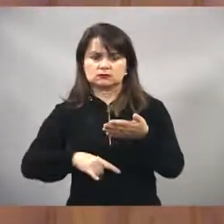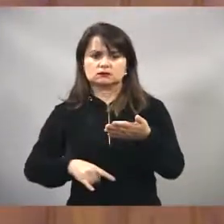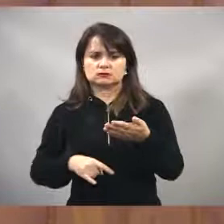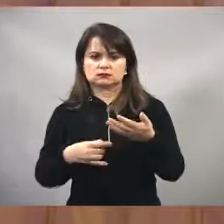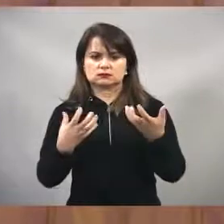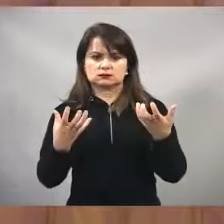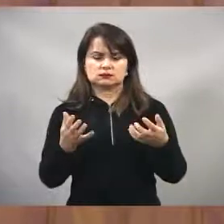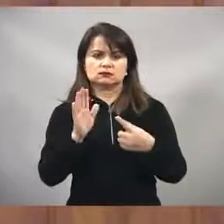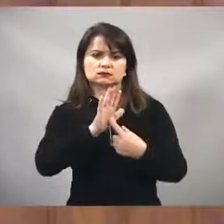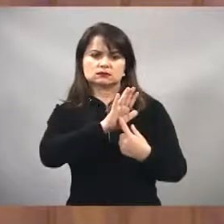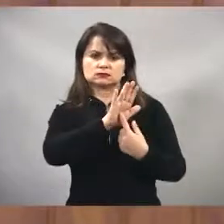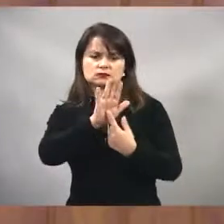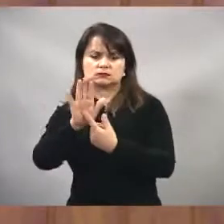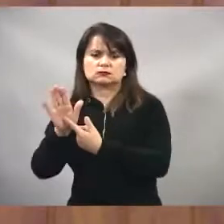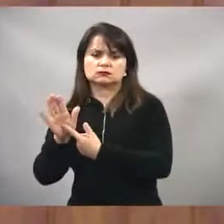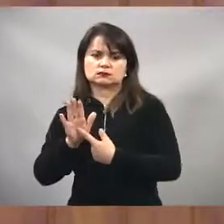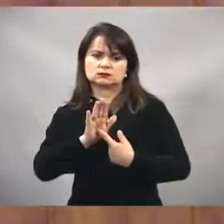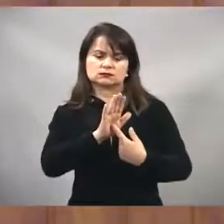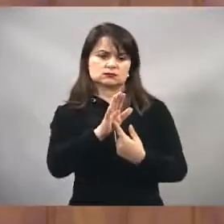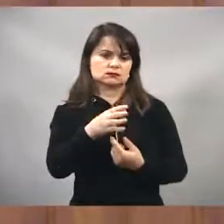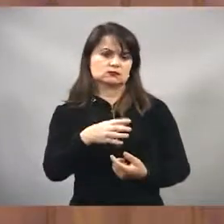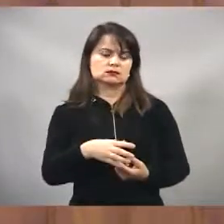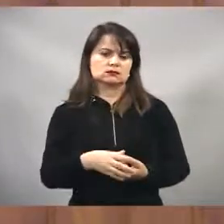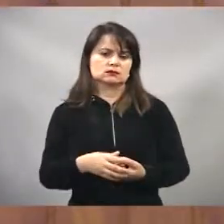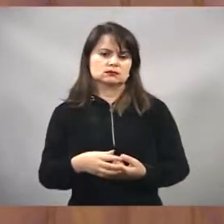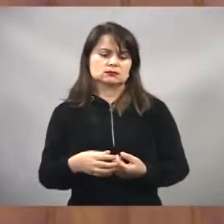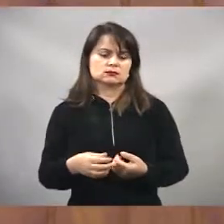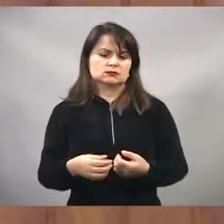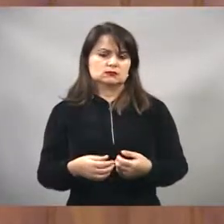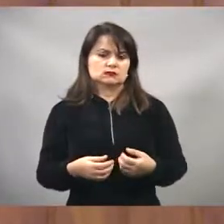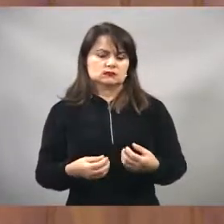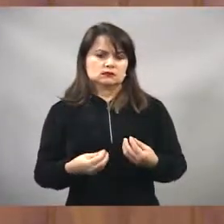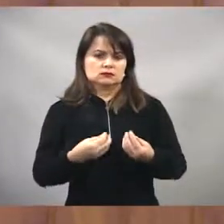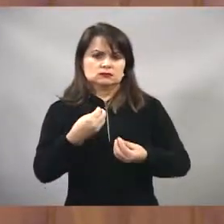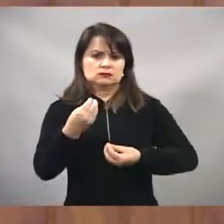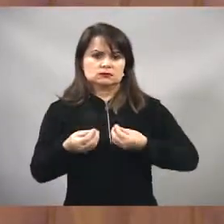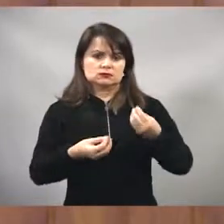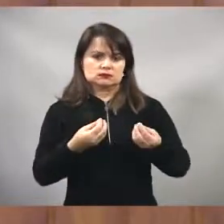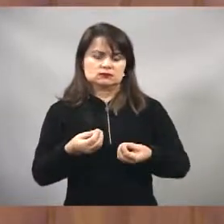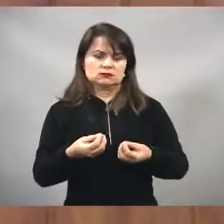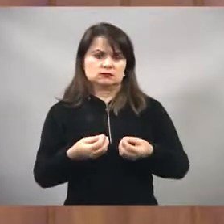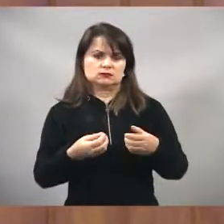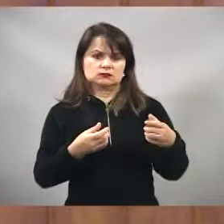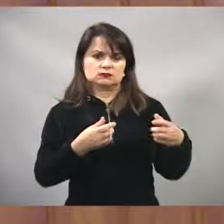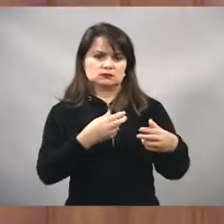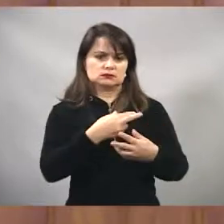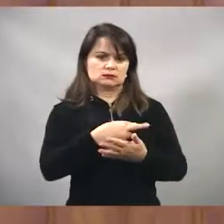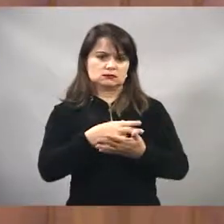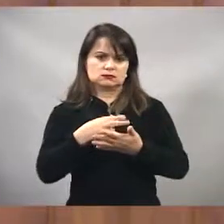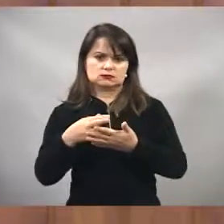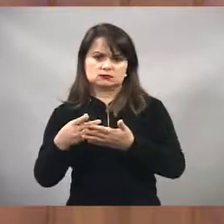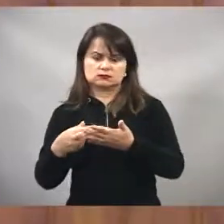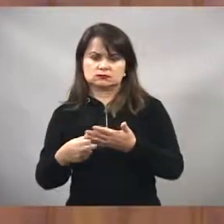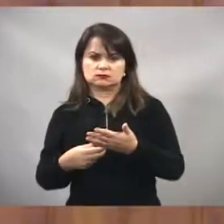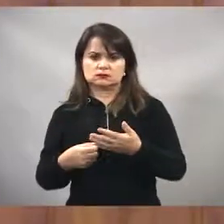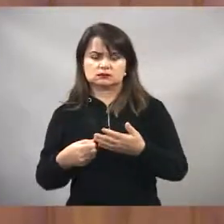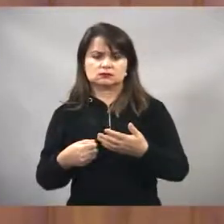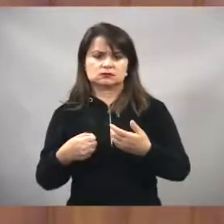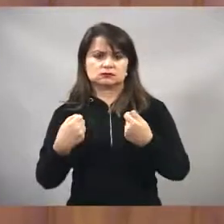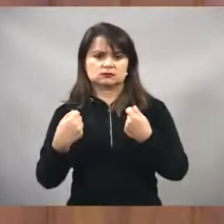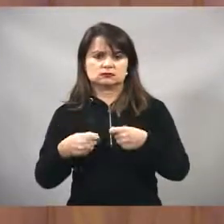a respeito dessas benfeitorias que a gente espera que o governo Daniel,